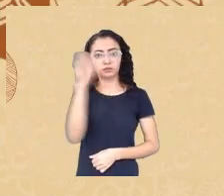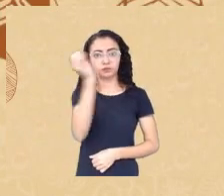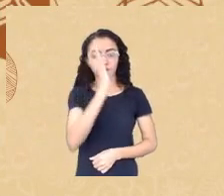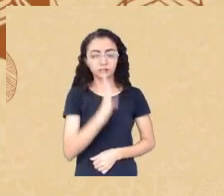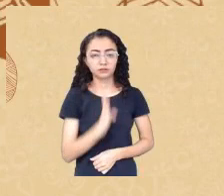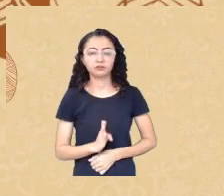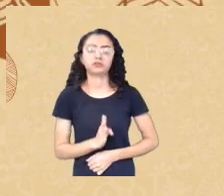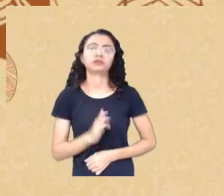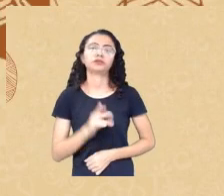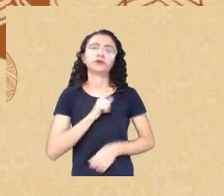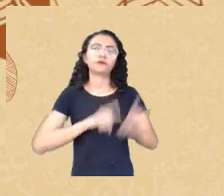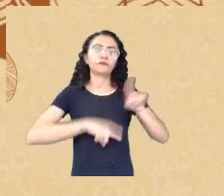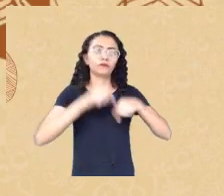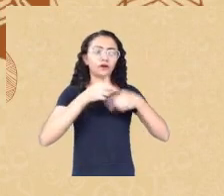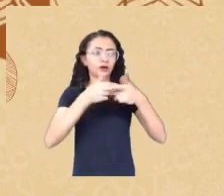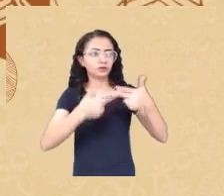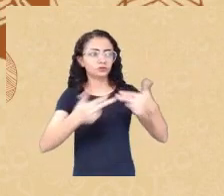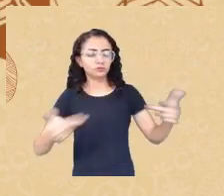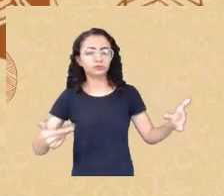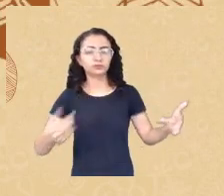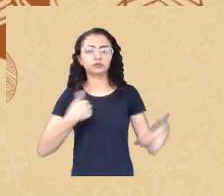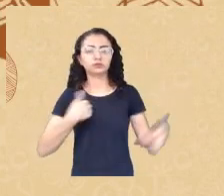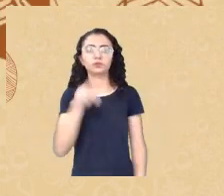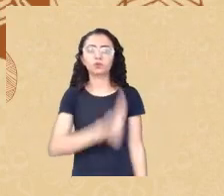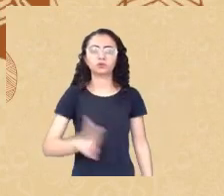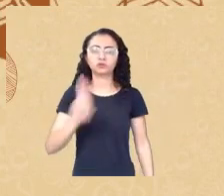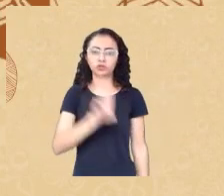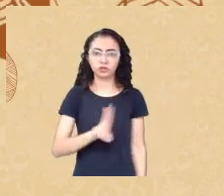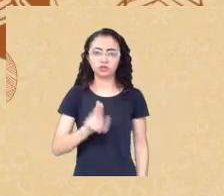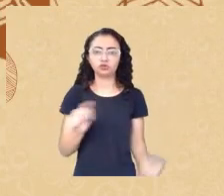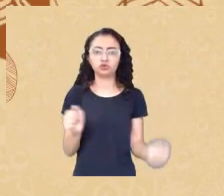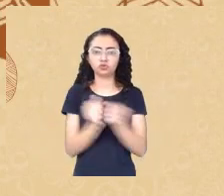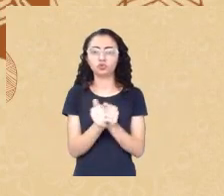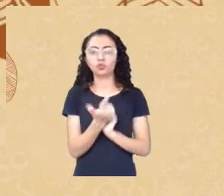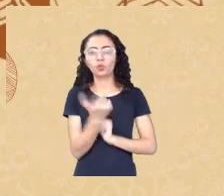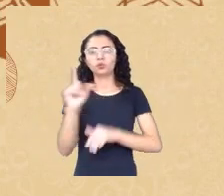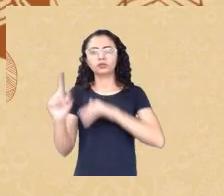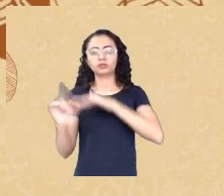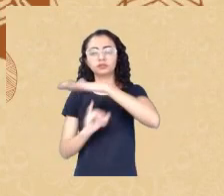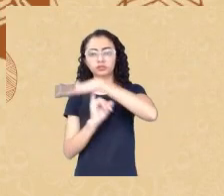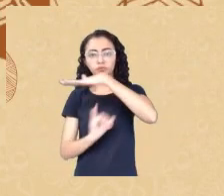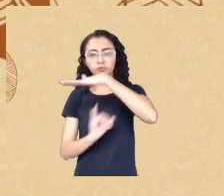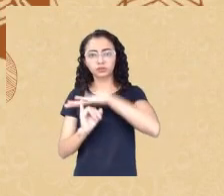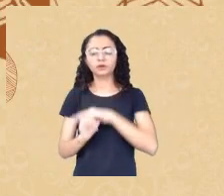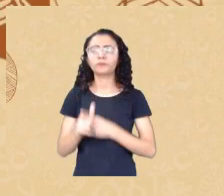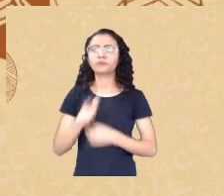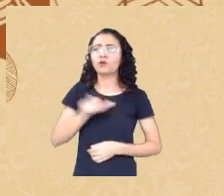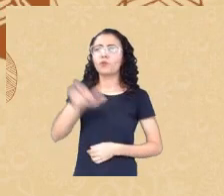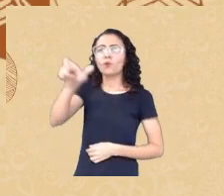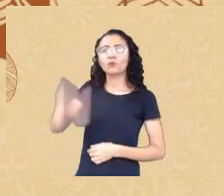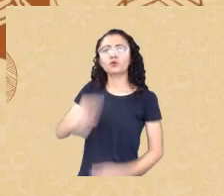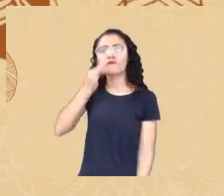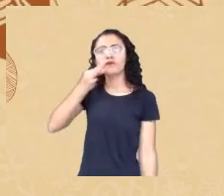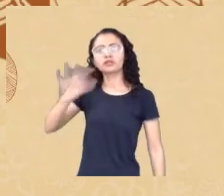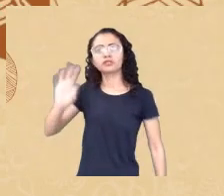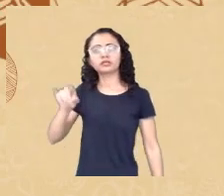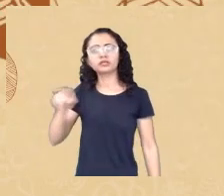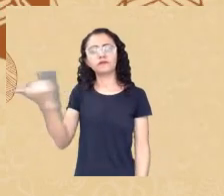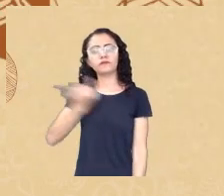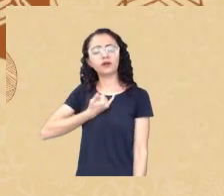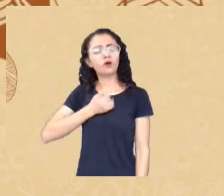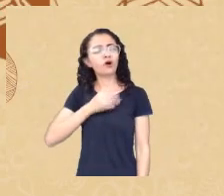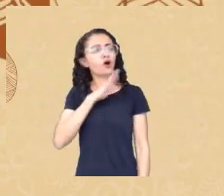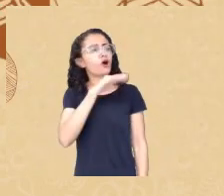internacionais e eu me lembro uma vez que eu escutei um francês dizendo para mim assim você está escolhendo muito as crianças